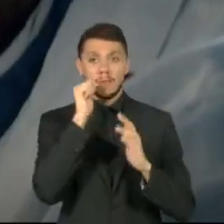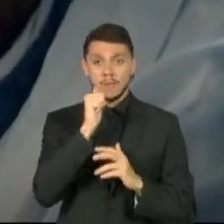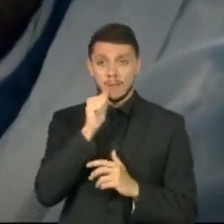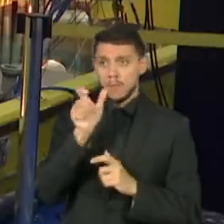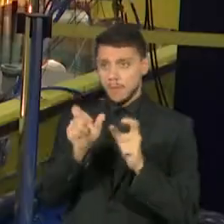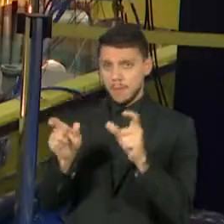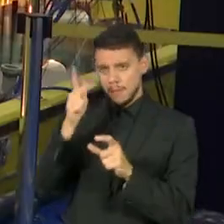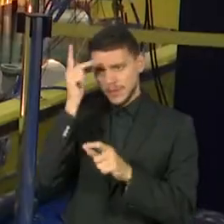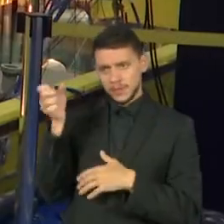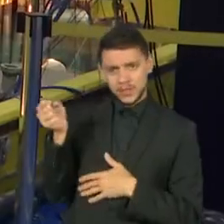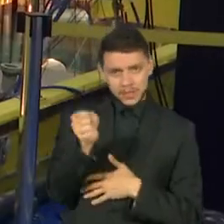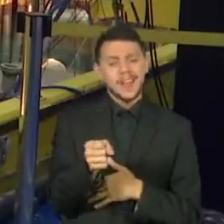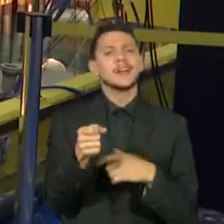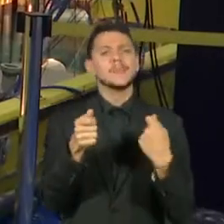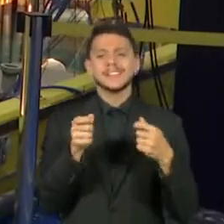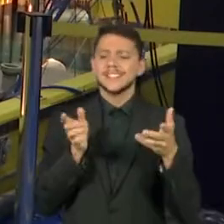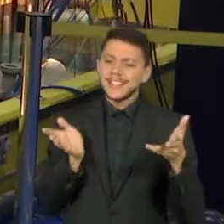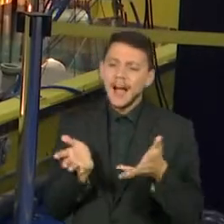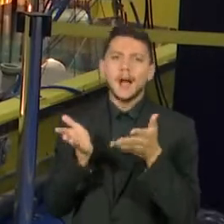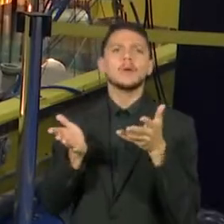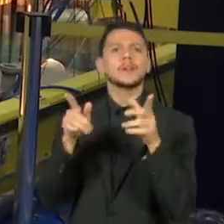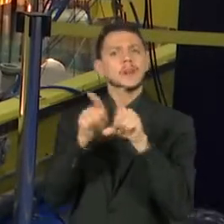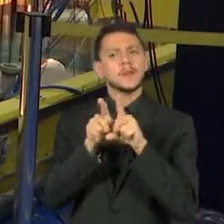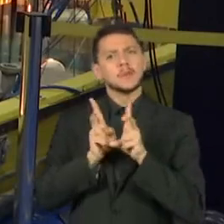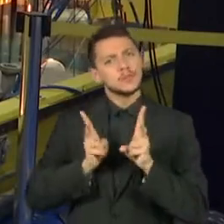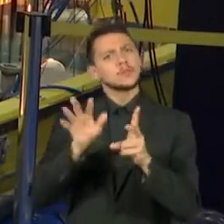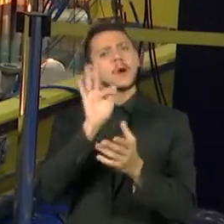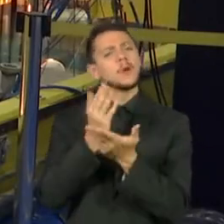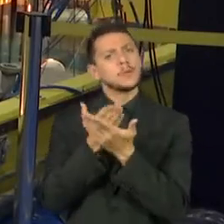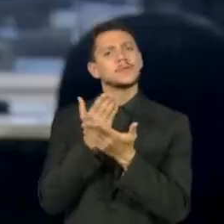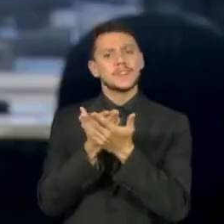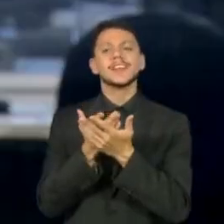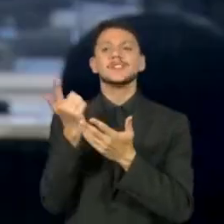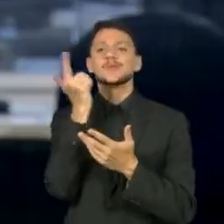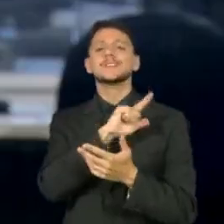ser acolhidas para que elas permaneçam na universidade, para que elas também cheguem aqui onde eu cheguei.